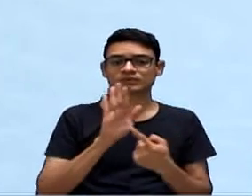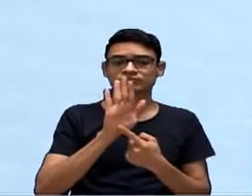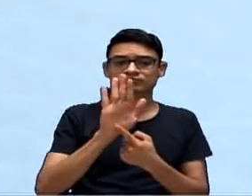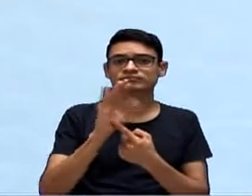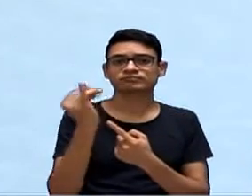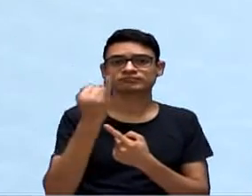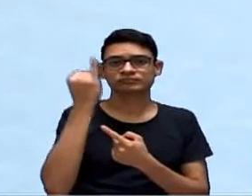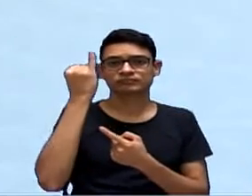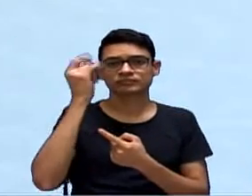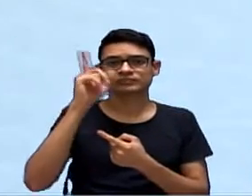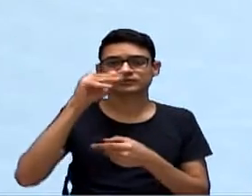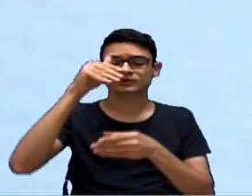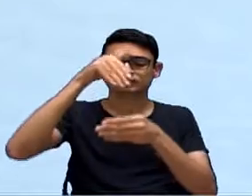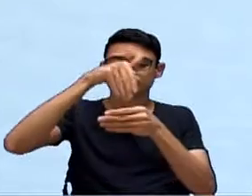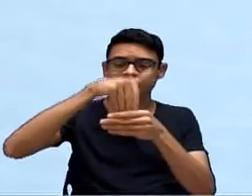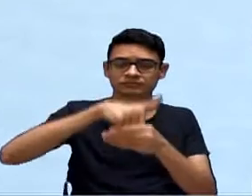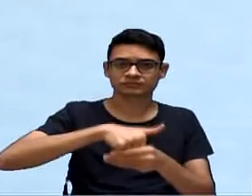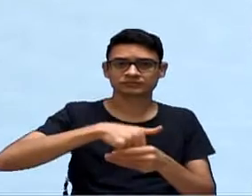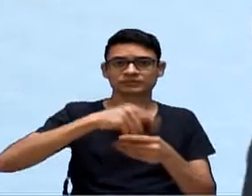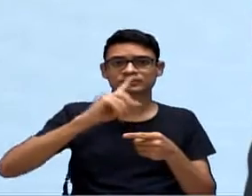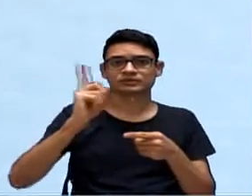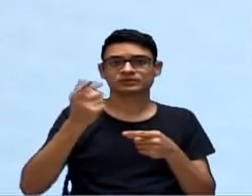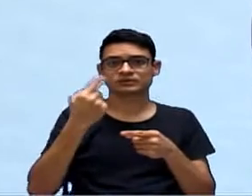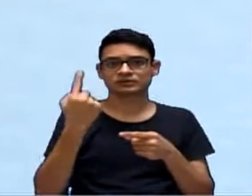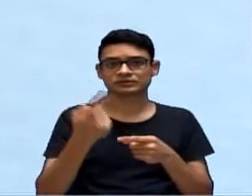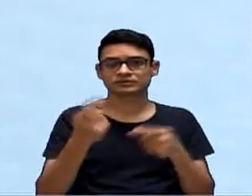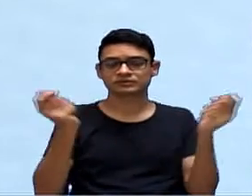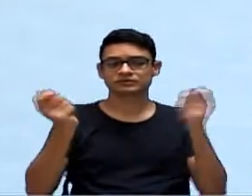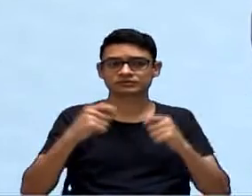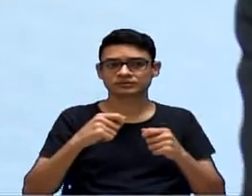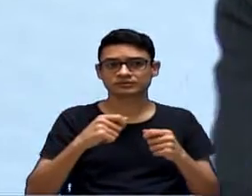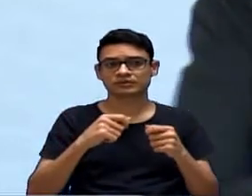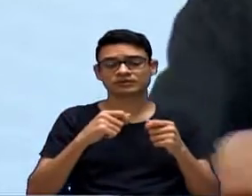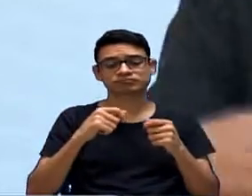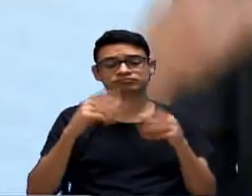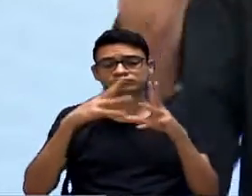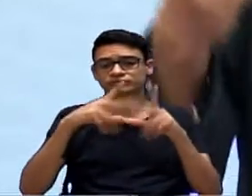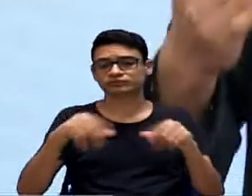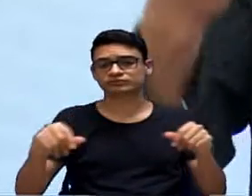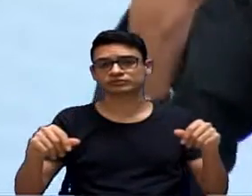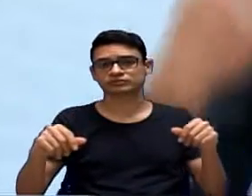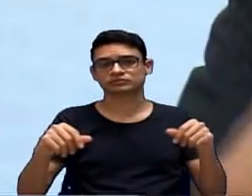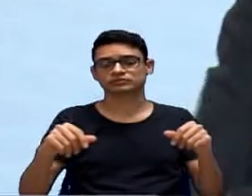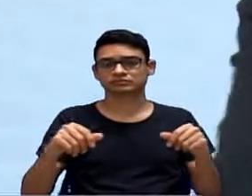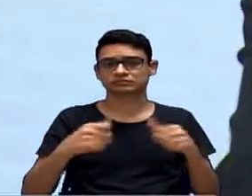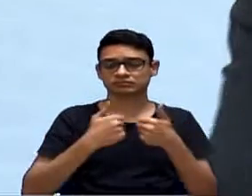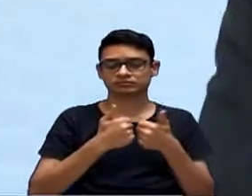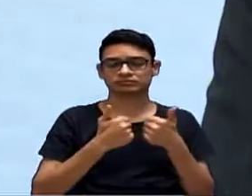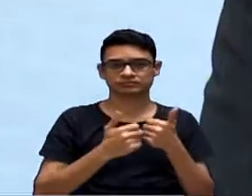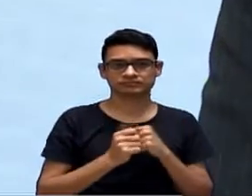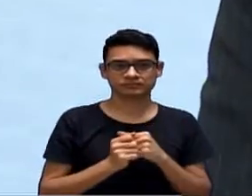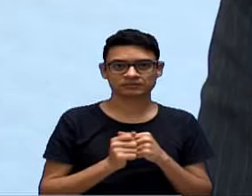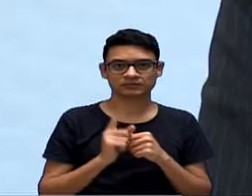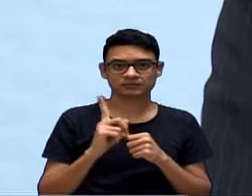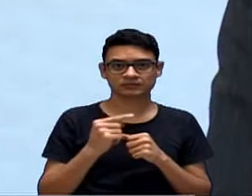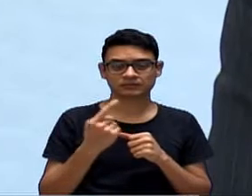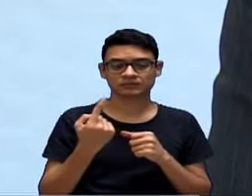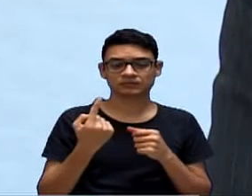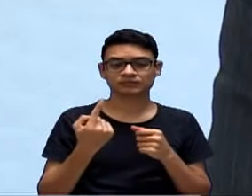que seja colocado em votação, para que a gente possa resolver já isso, porque vai e vem, fica também uma situação.